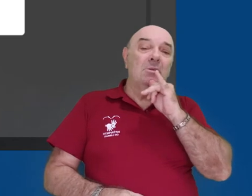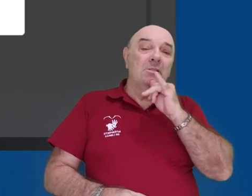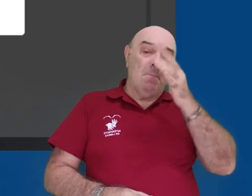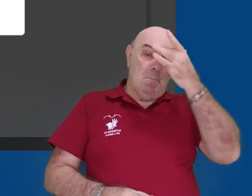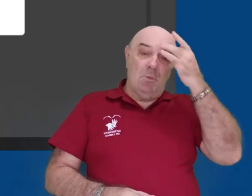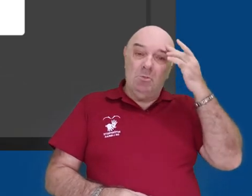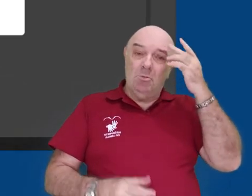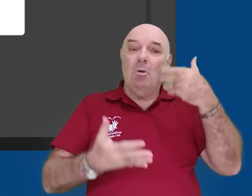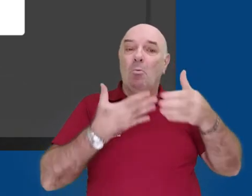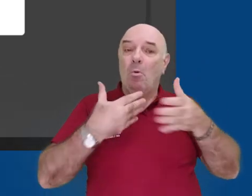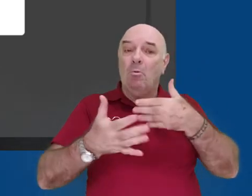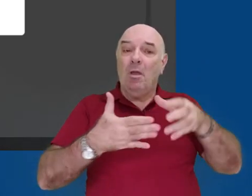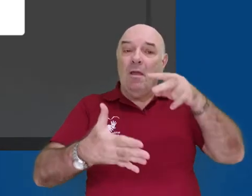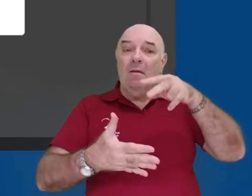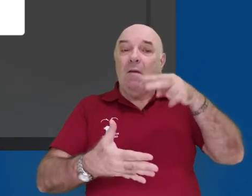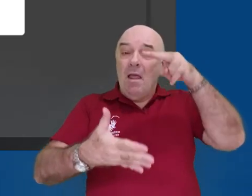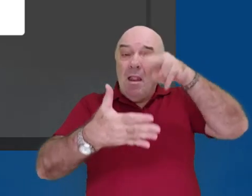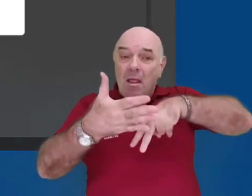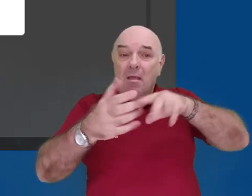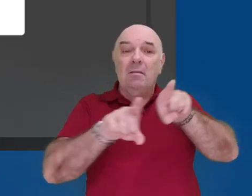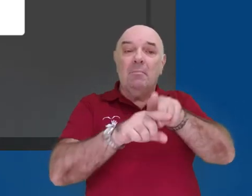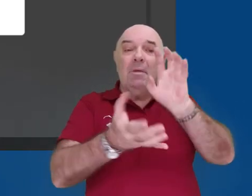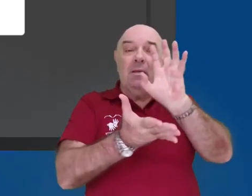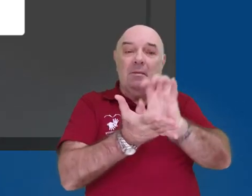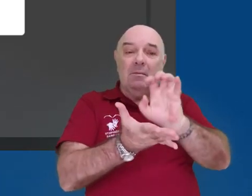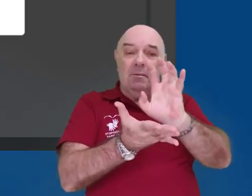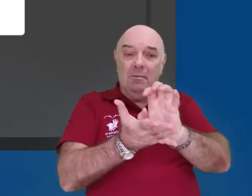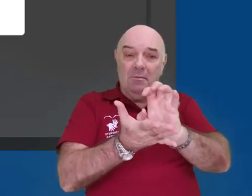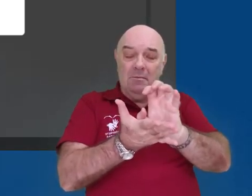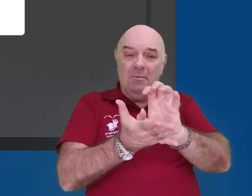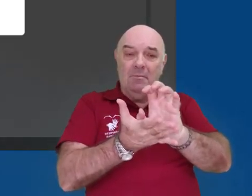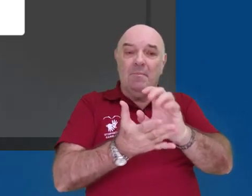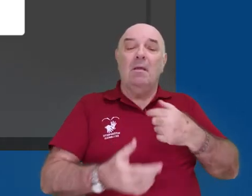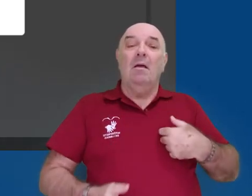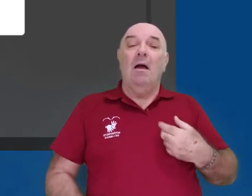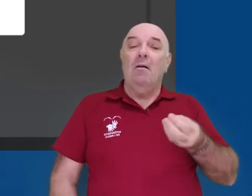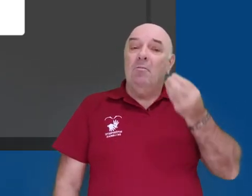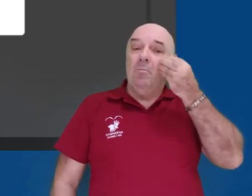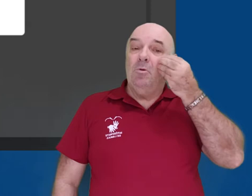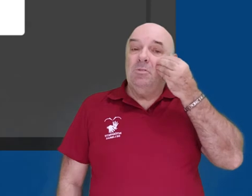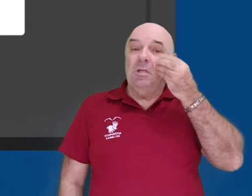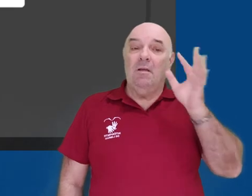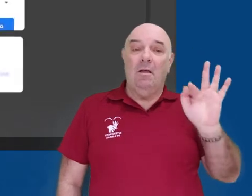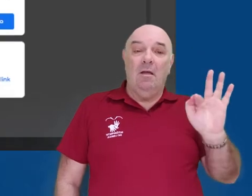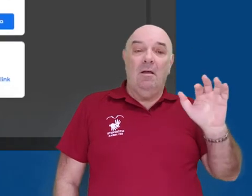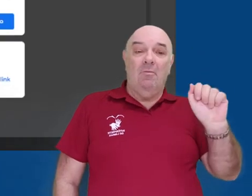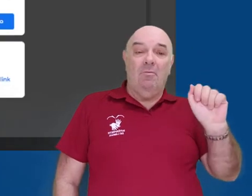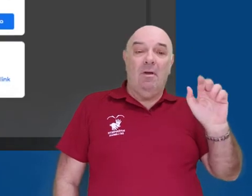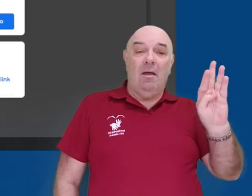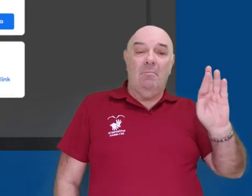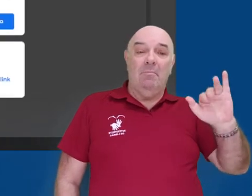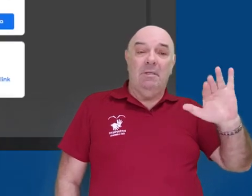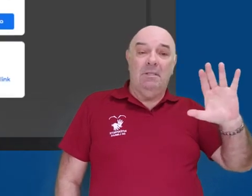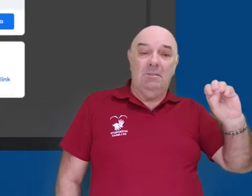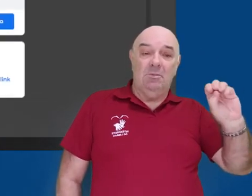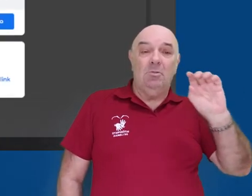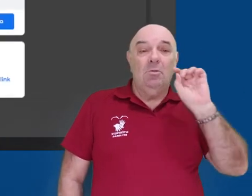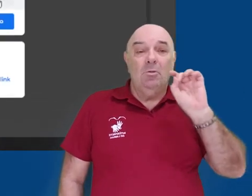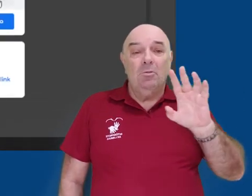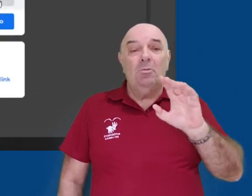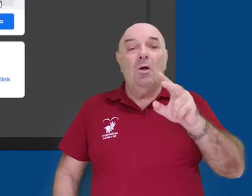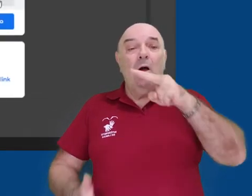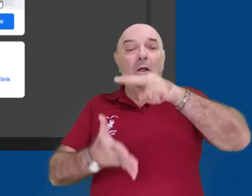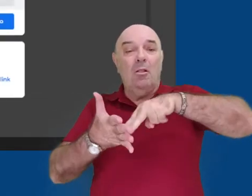compartilhar este arquivo podem baixá-lo e ter uma cópia dele. Vou tornar o Fabrício um leitor neste momento para